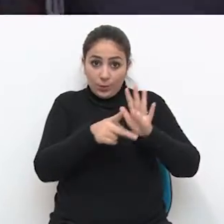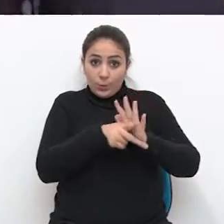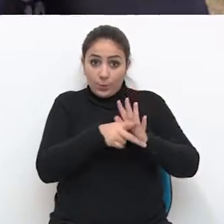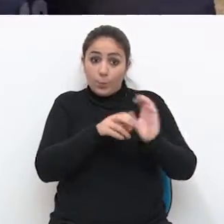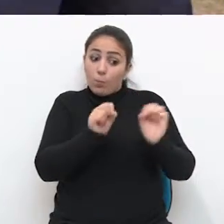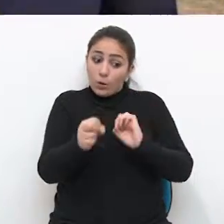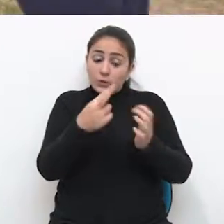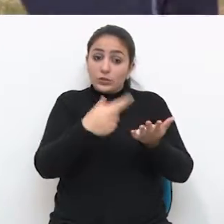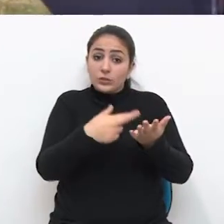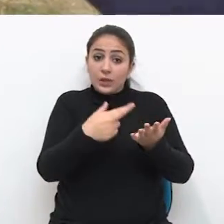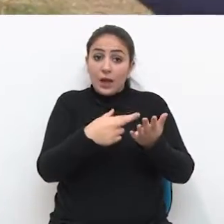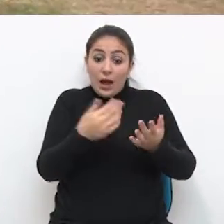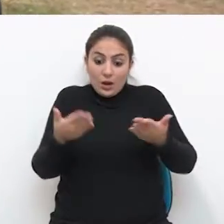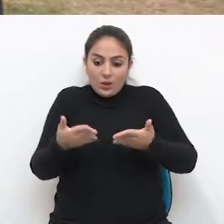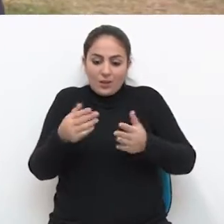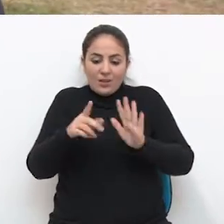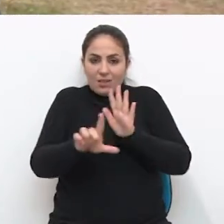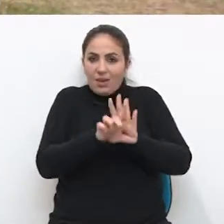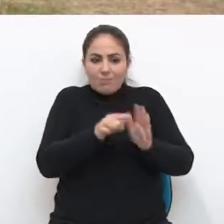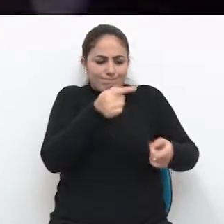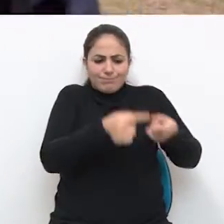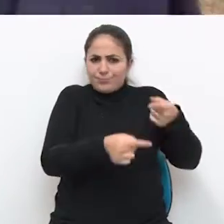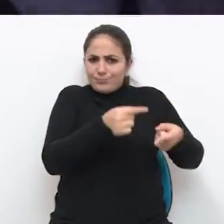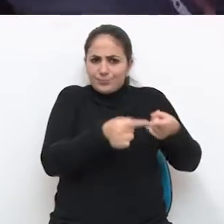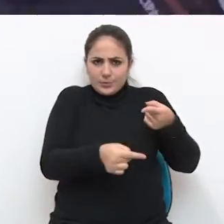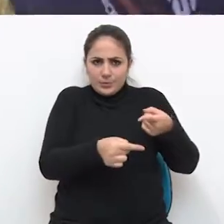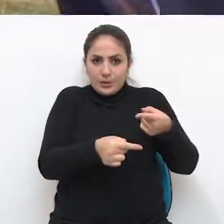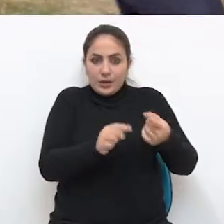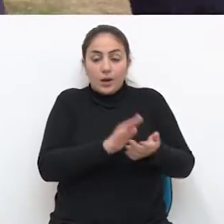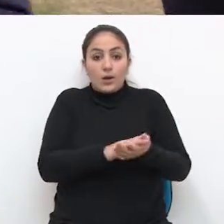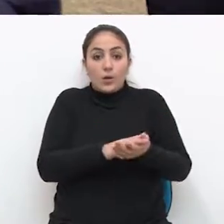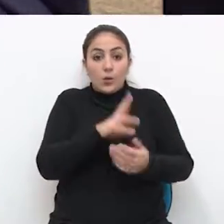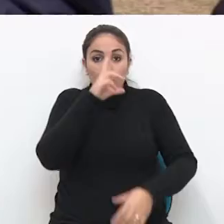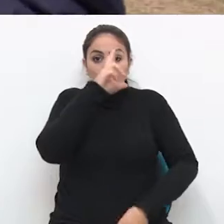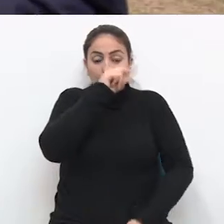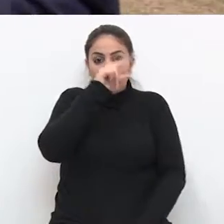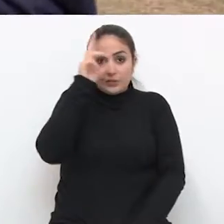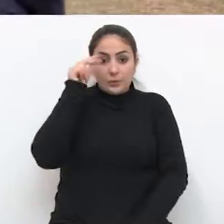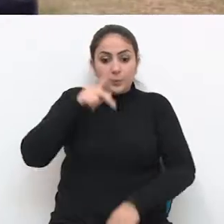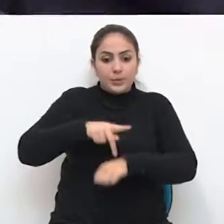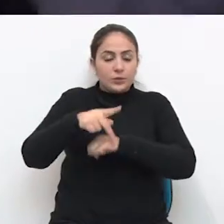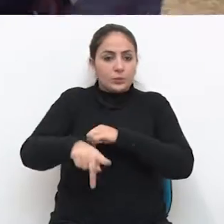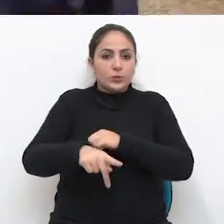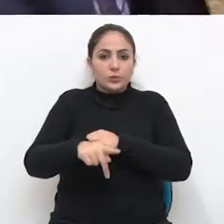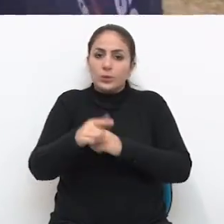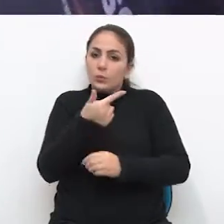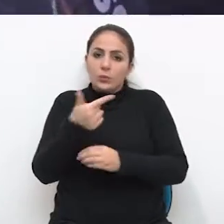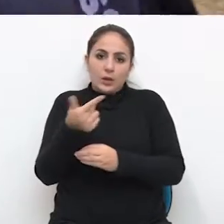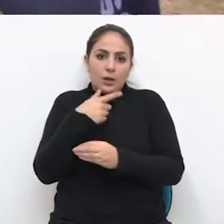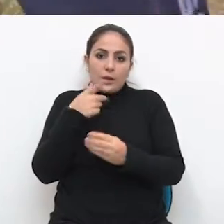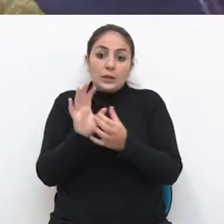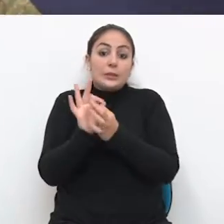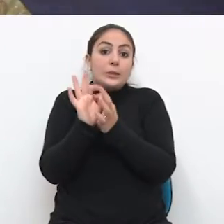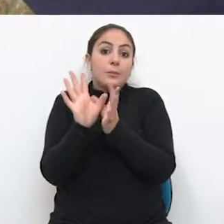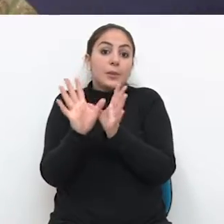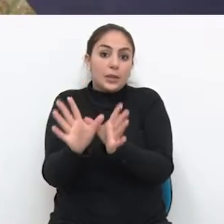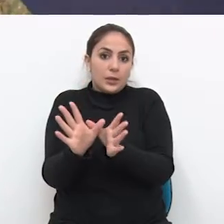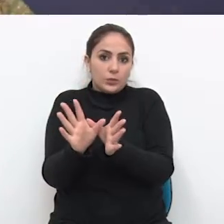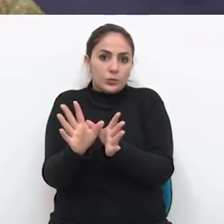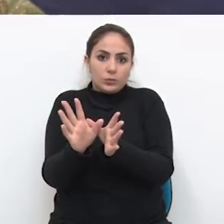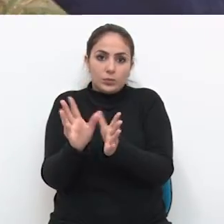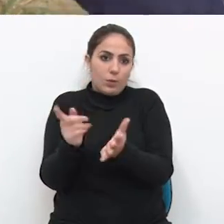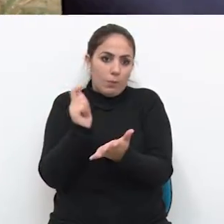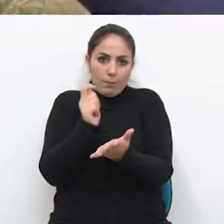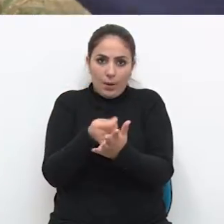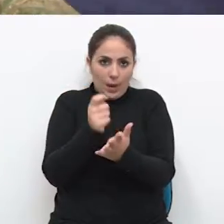em relação à nossa legislação. O município de Passos Fundo não prevê que o servidor possa usar o veículo próprio para transporte, não prevê o